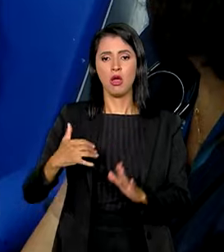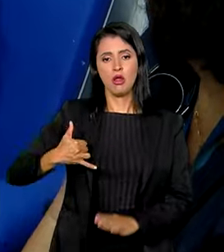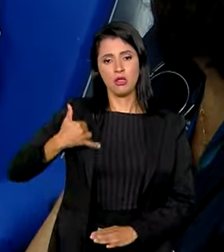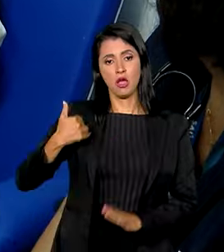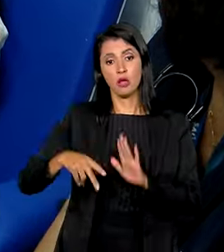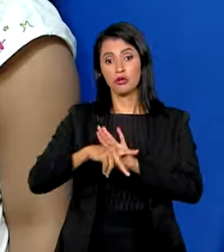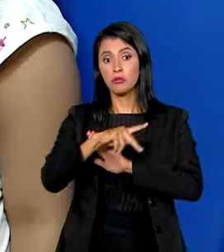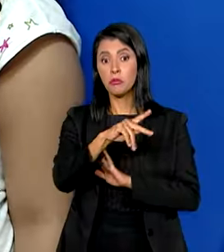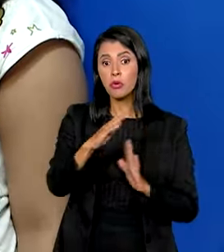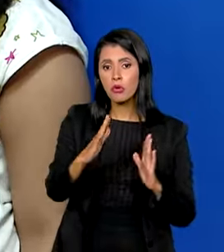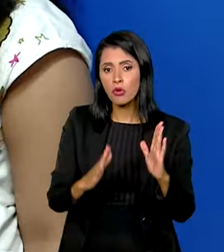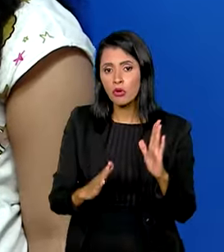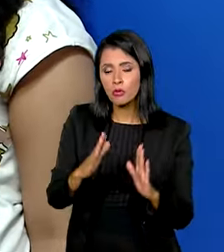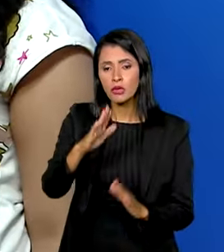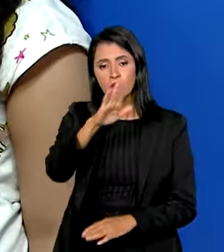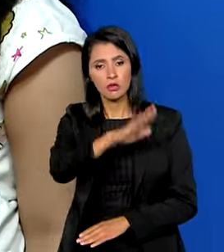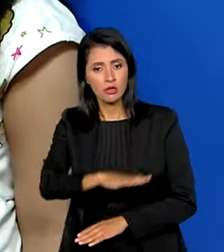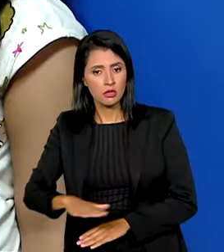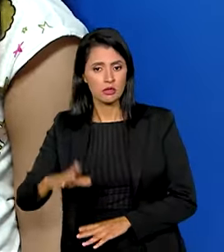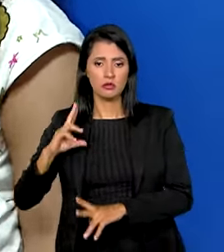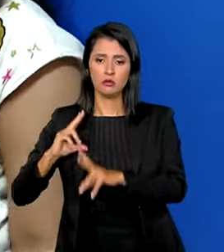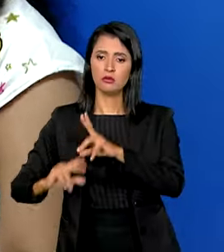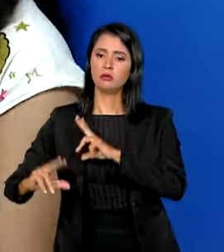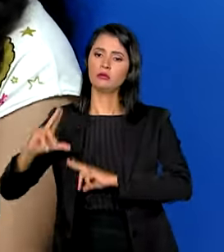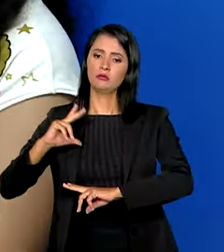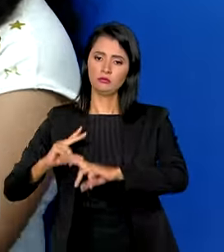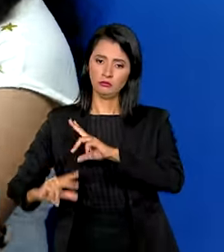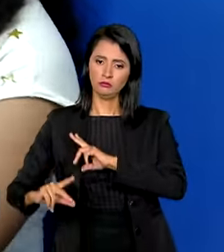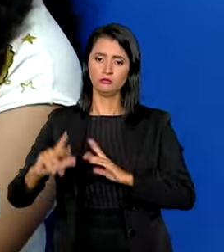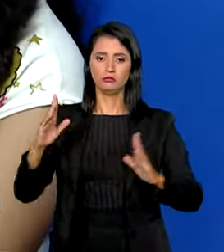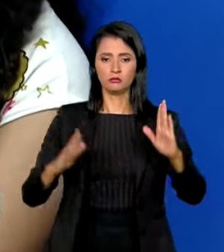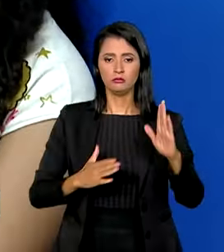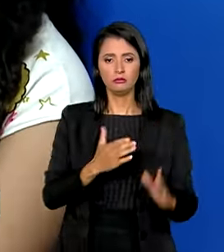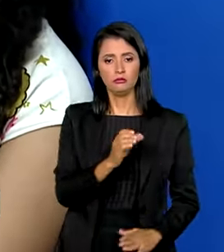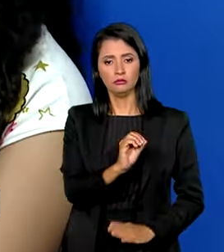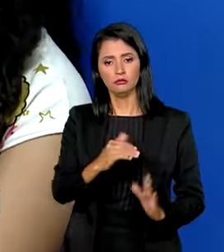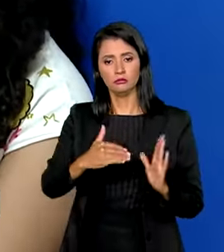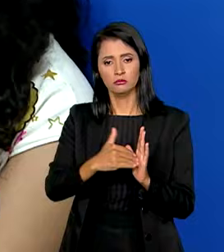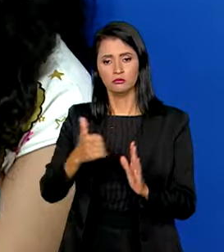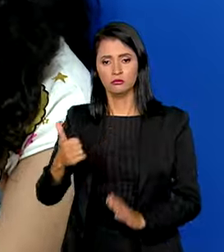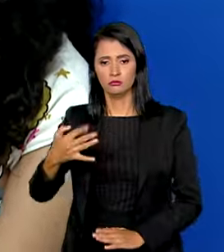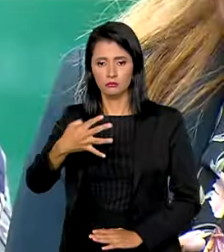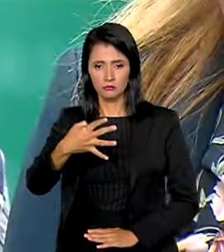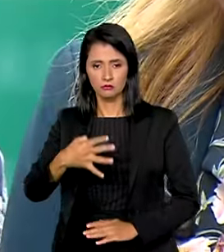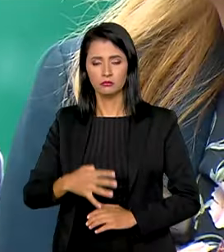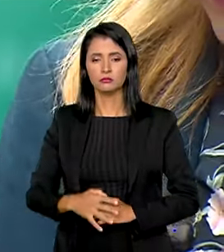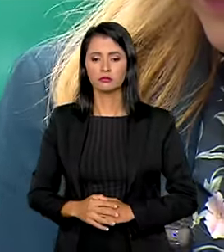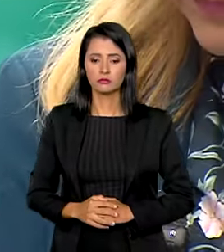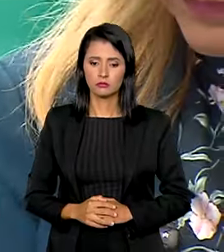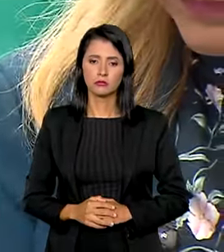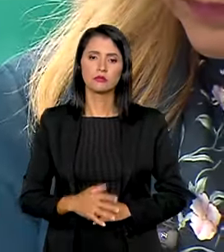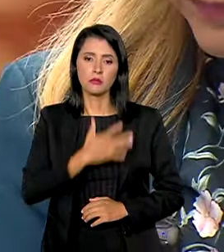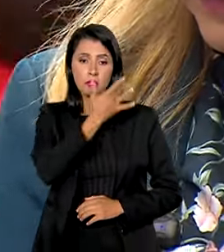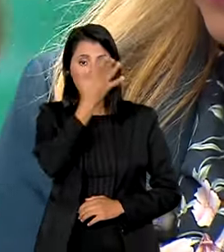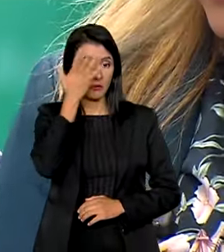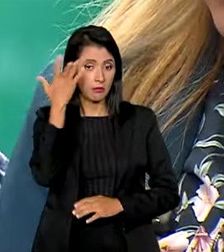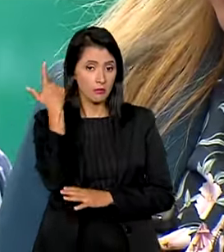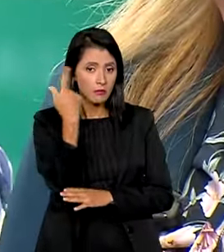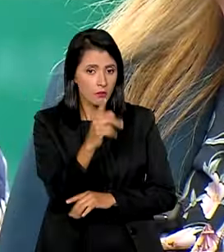selecionadas, crianças e adolescentes entre 10 e 14 anos. As pessoas,